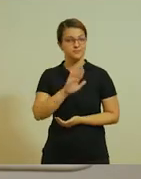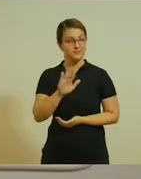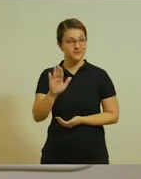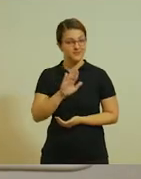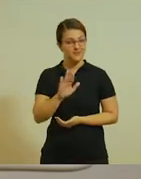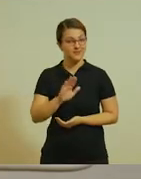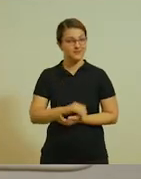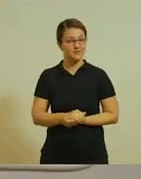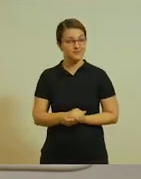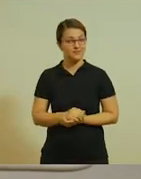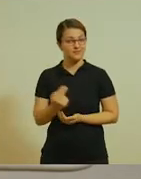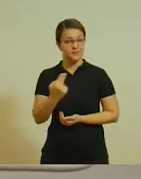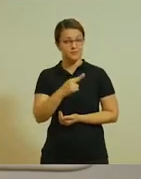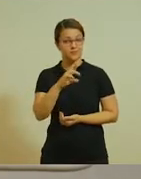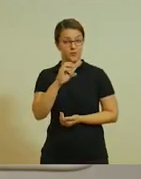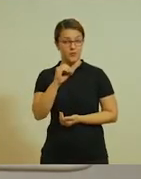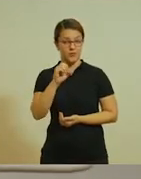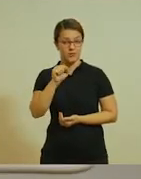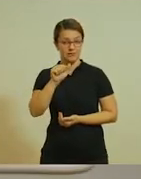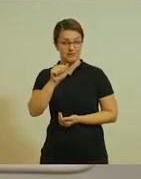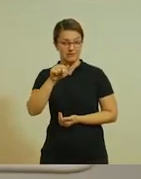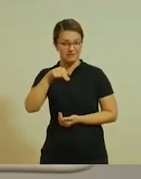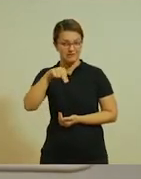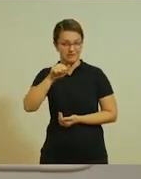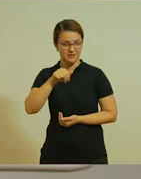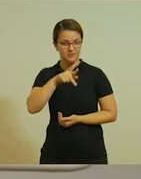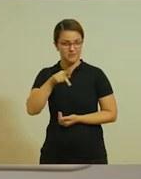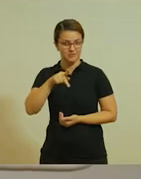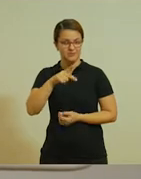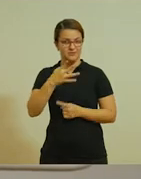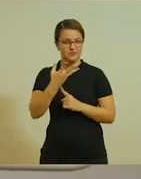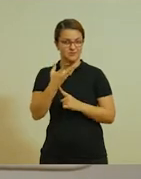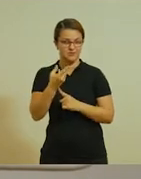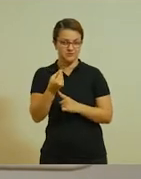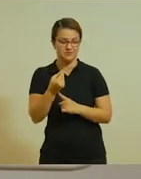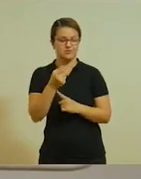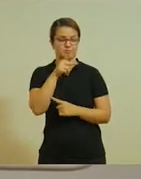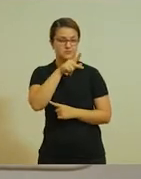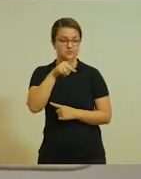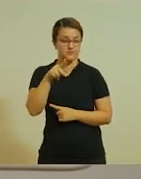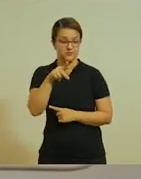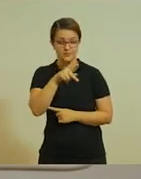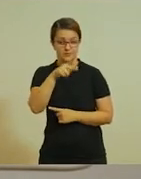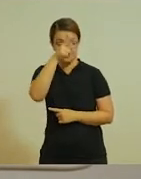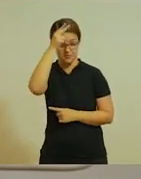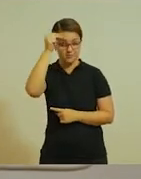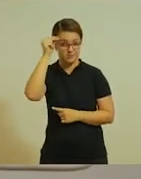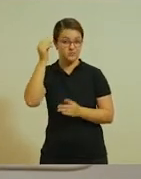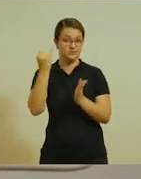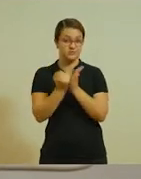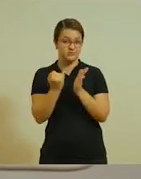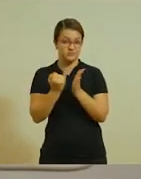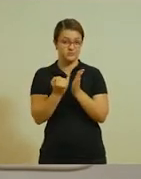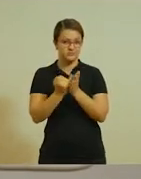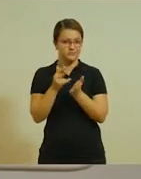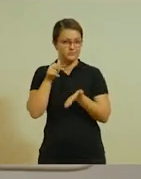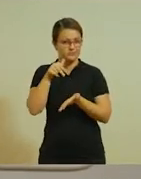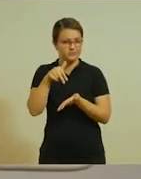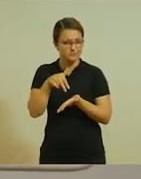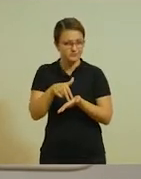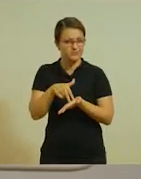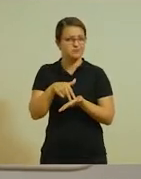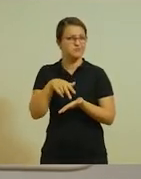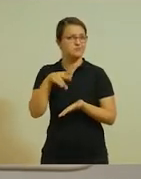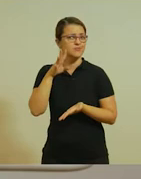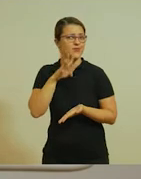Olá turminha, sou a professora Rosana de Arte, faço parte da Rede Municipal de Ensino de Itapevi e vim hoje aqui tratar de um